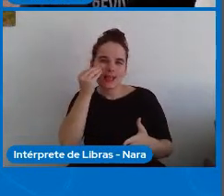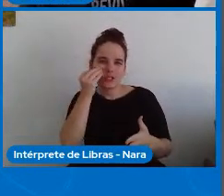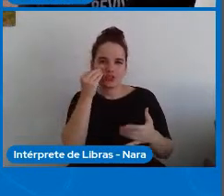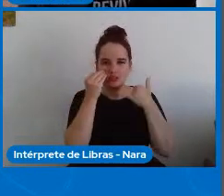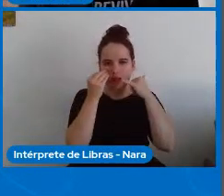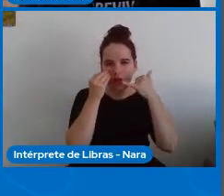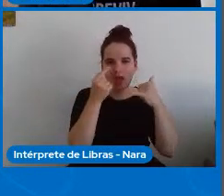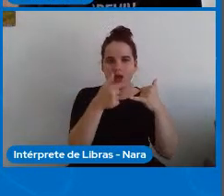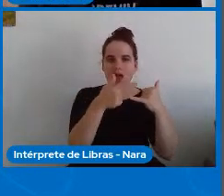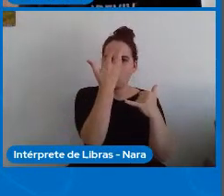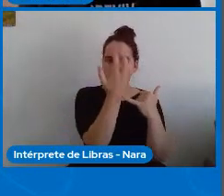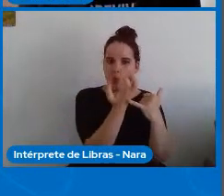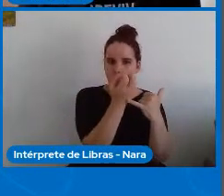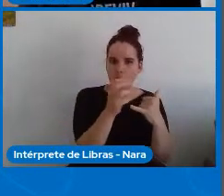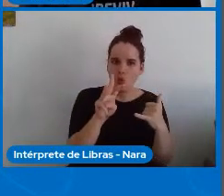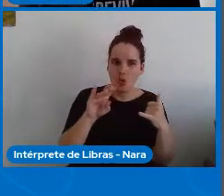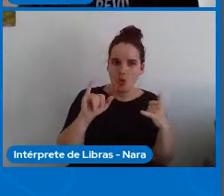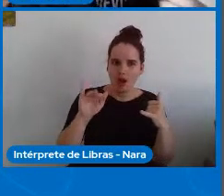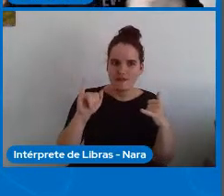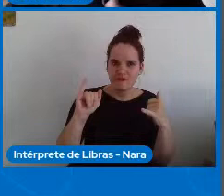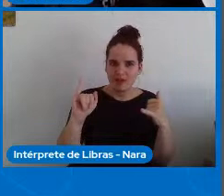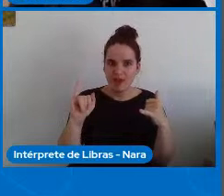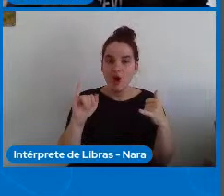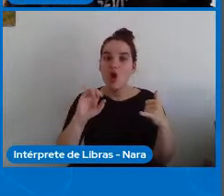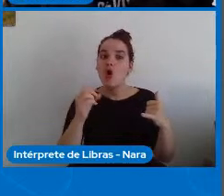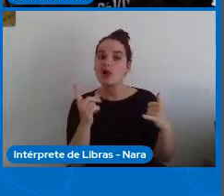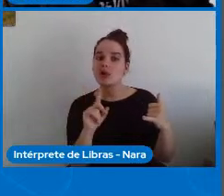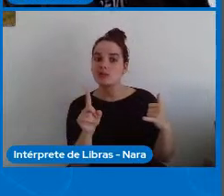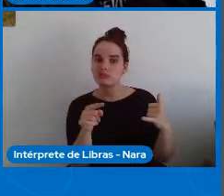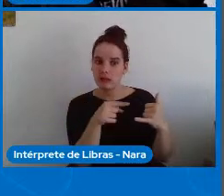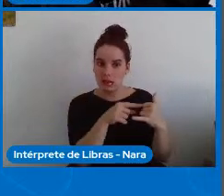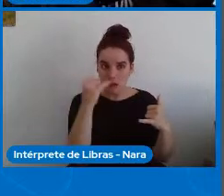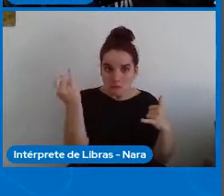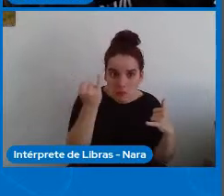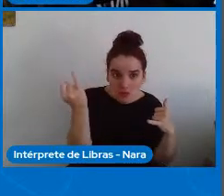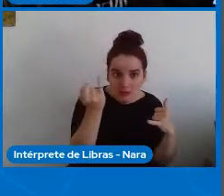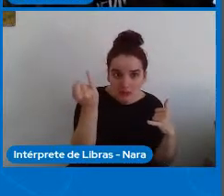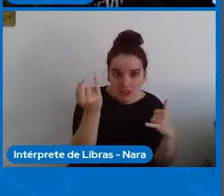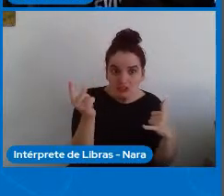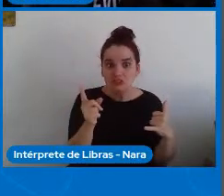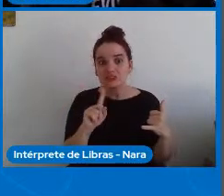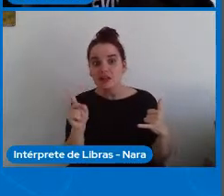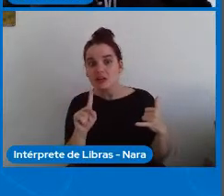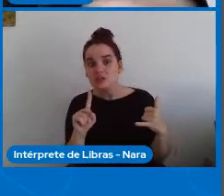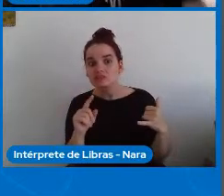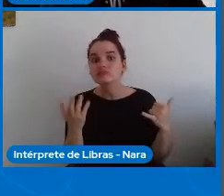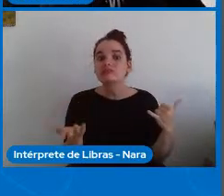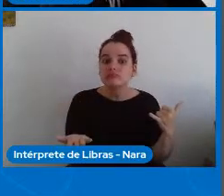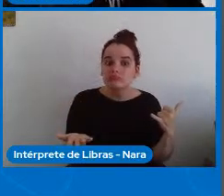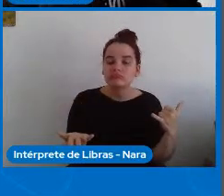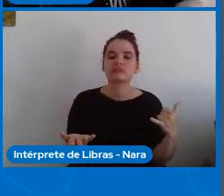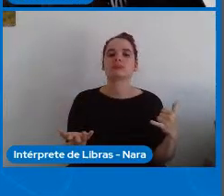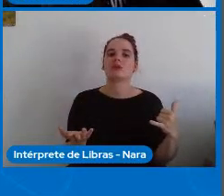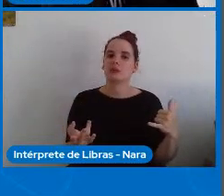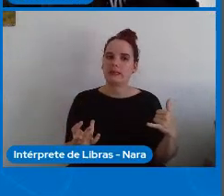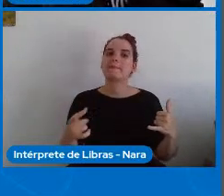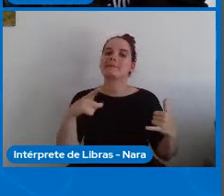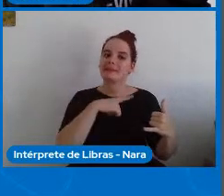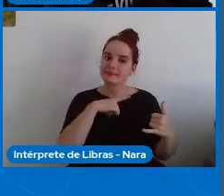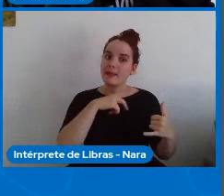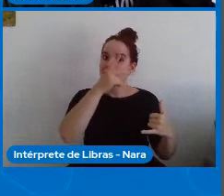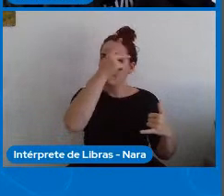e qual é a importância disso e aí se você considerar que nós temos muitas pessoas com acesso